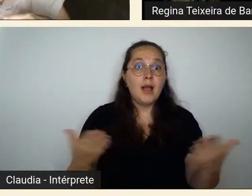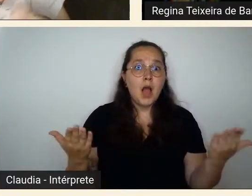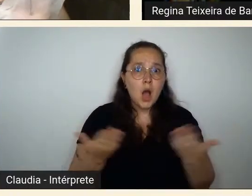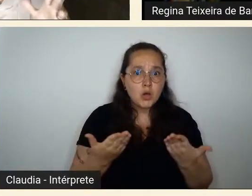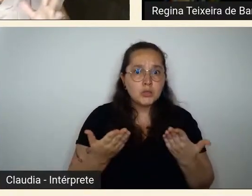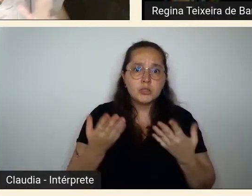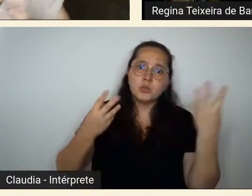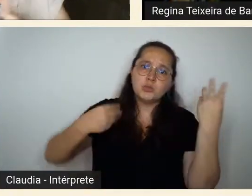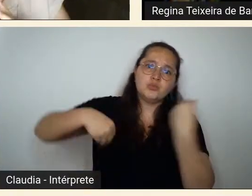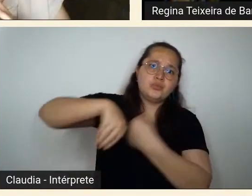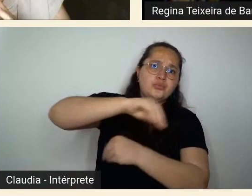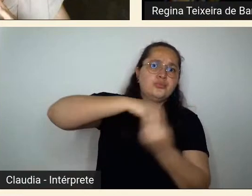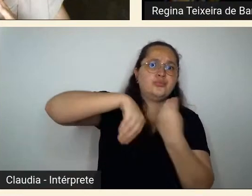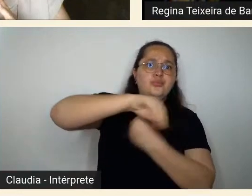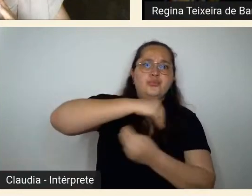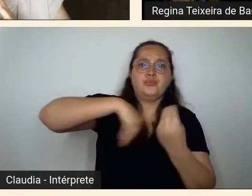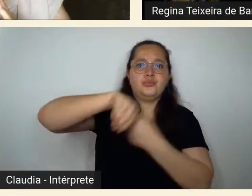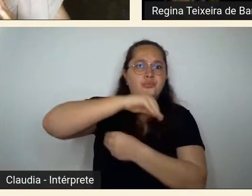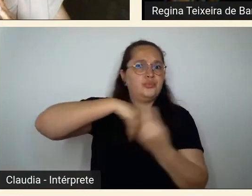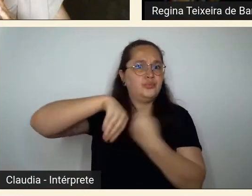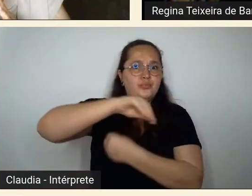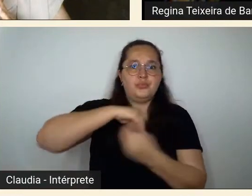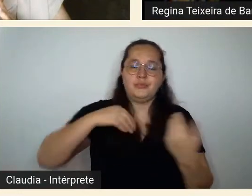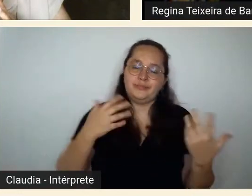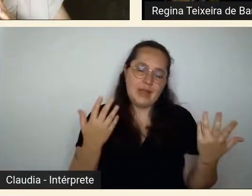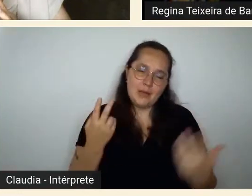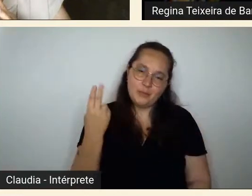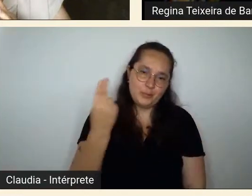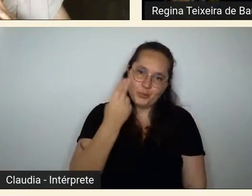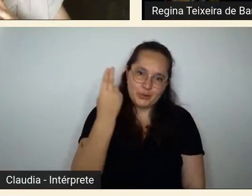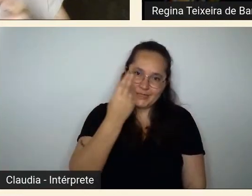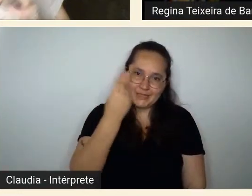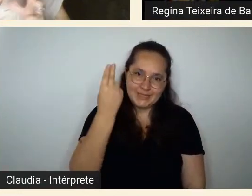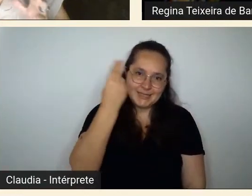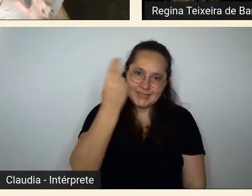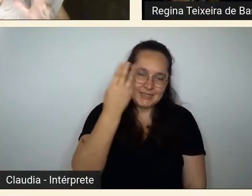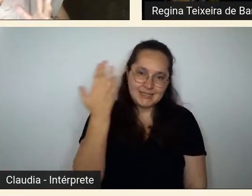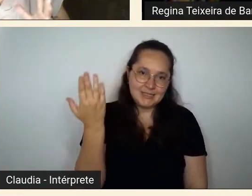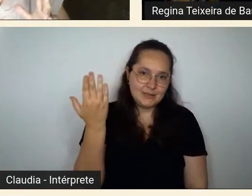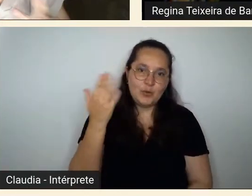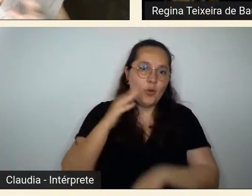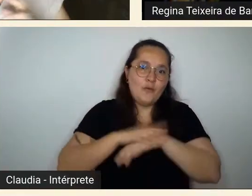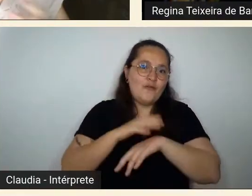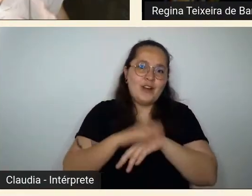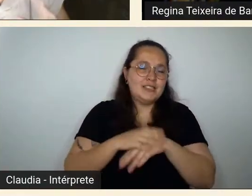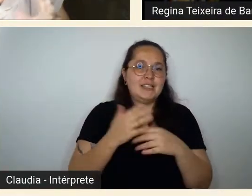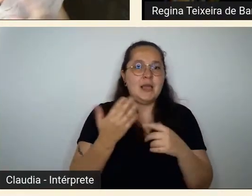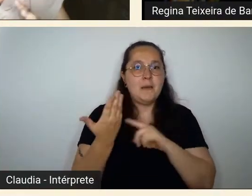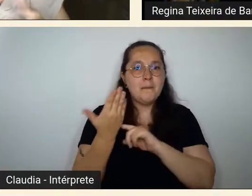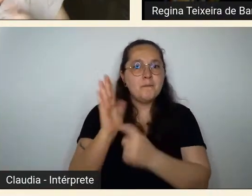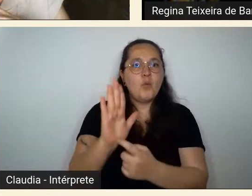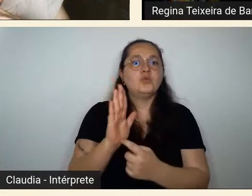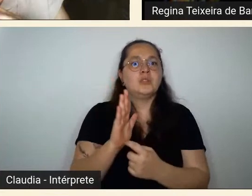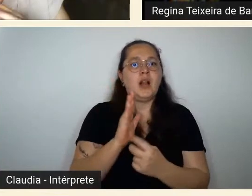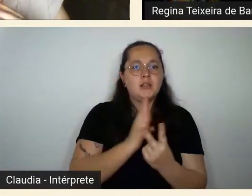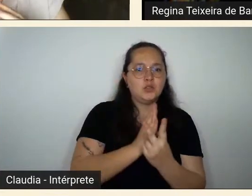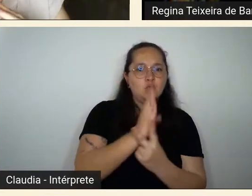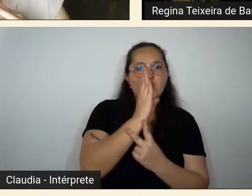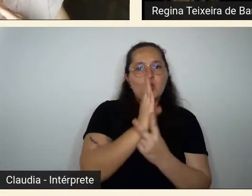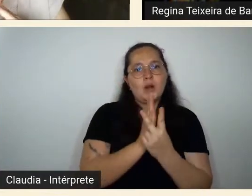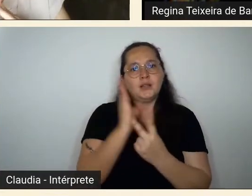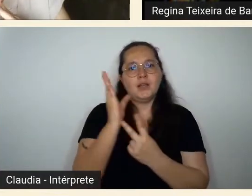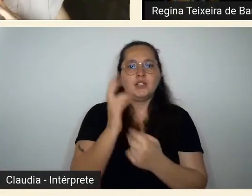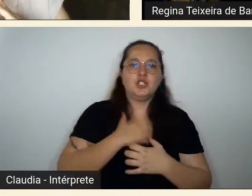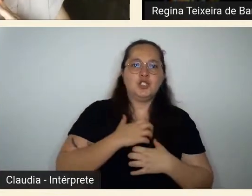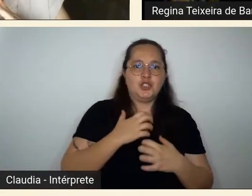intensa que não há mais a possibilidade de fazer essa mostrar essa dualidade de comportamento